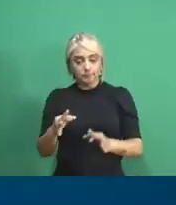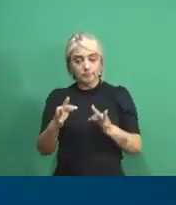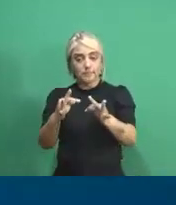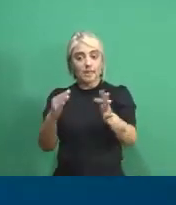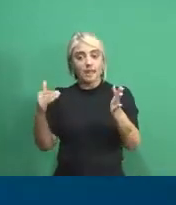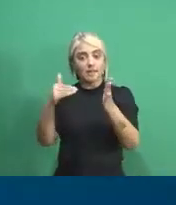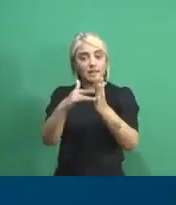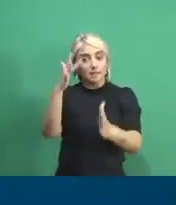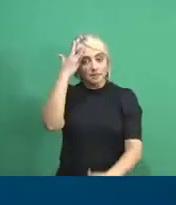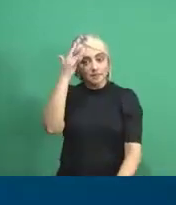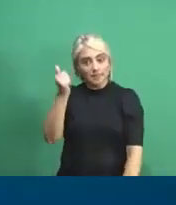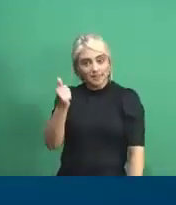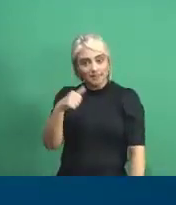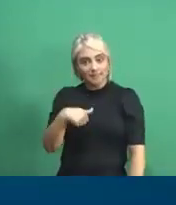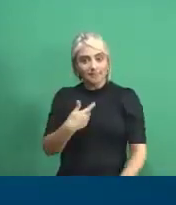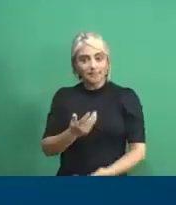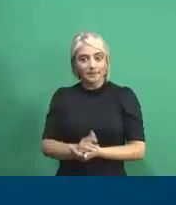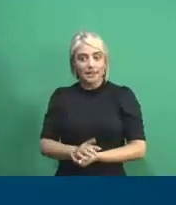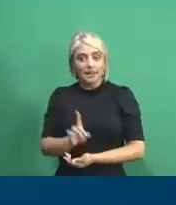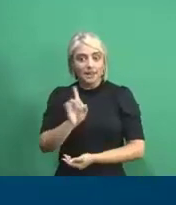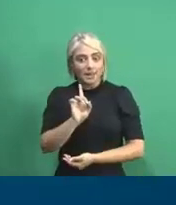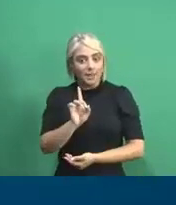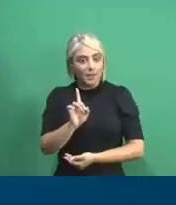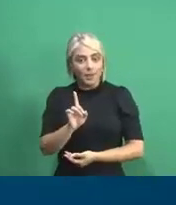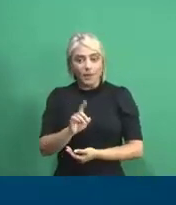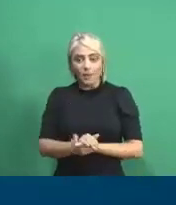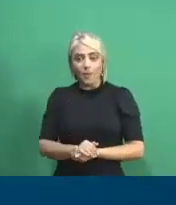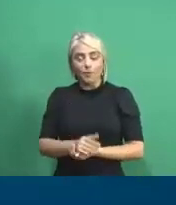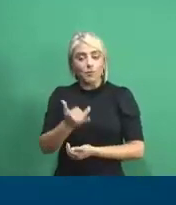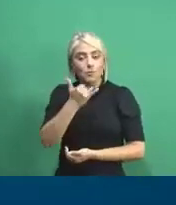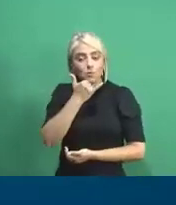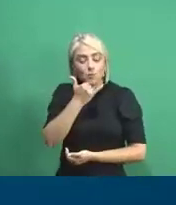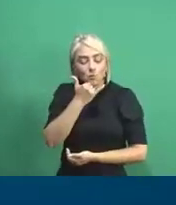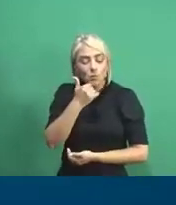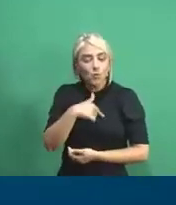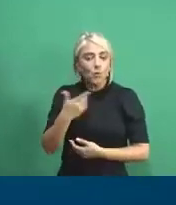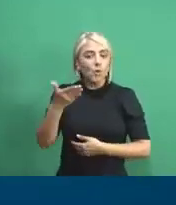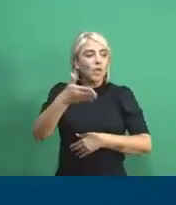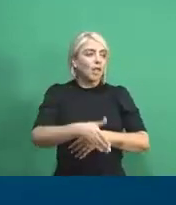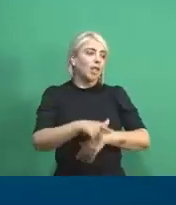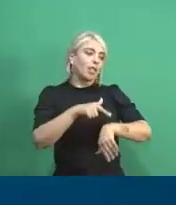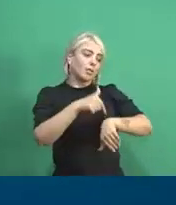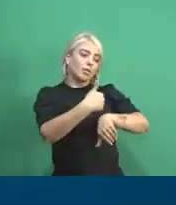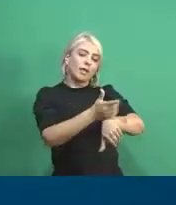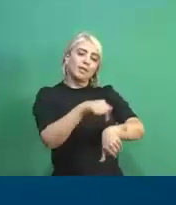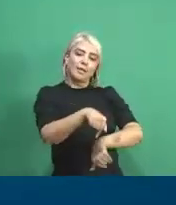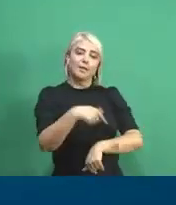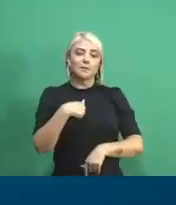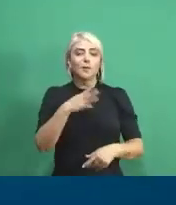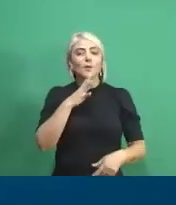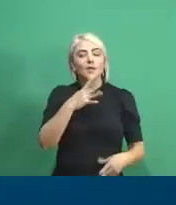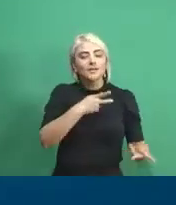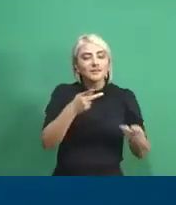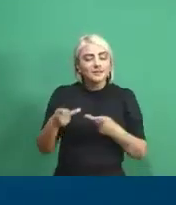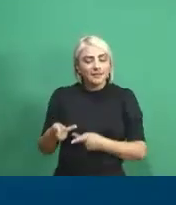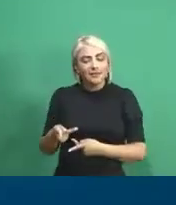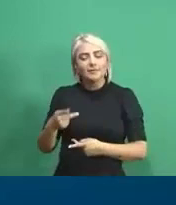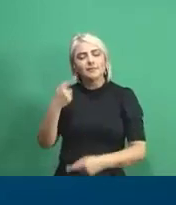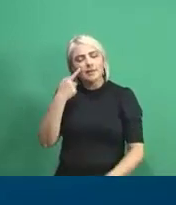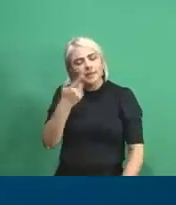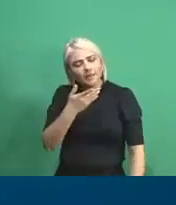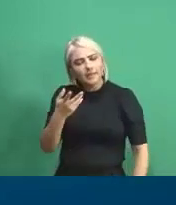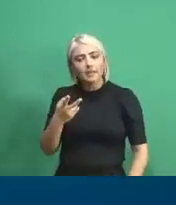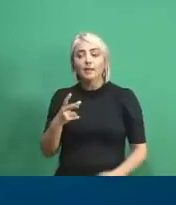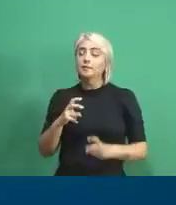até amanhã. Então, não tem justificativa de que você não vai ter tempo de vir aqui, viu? Passa aqui